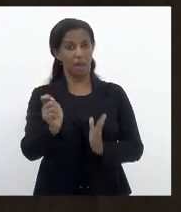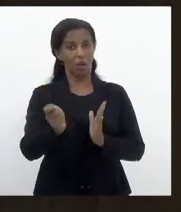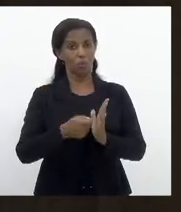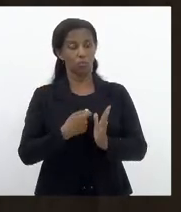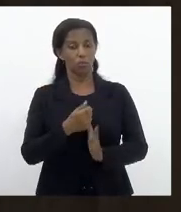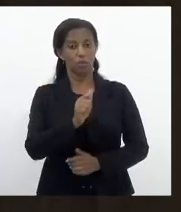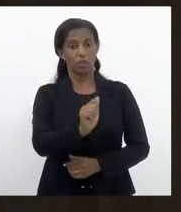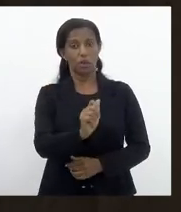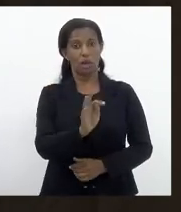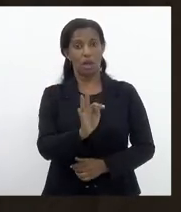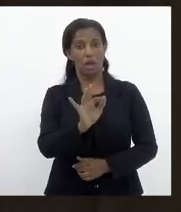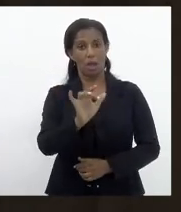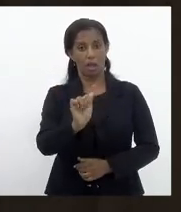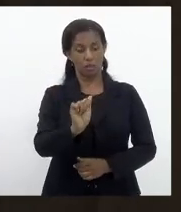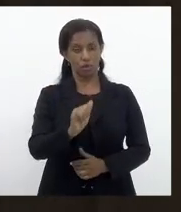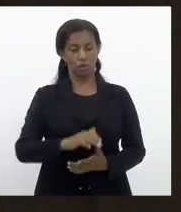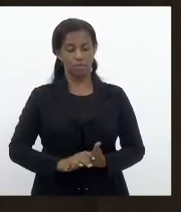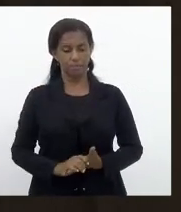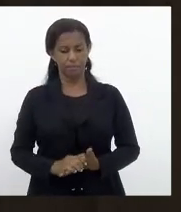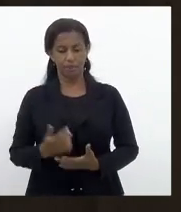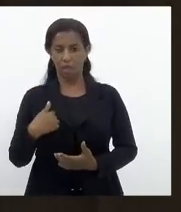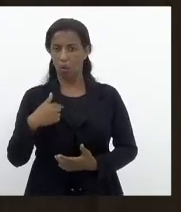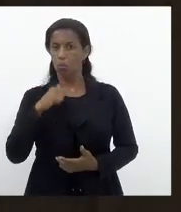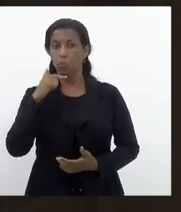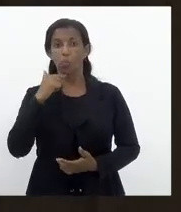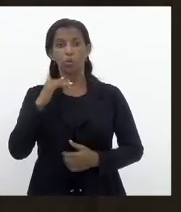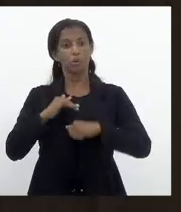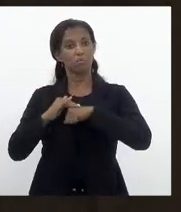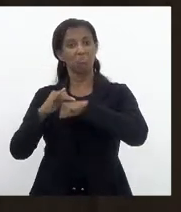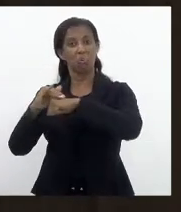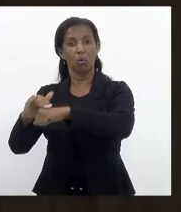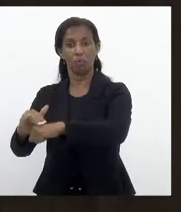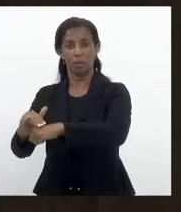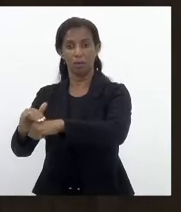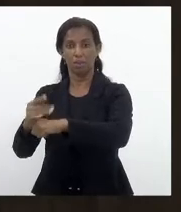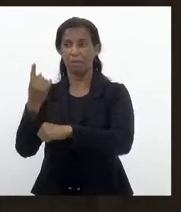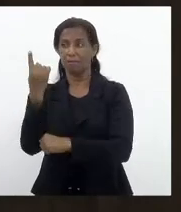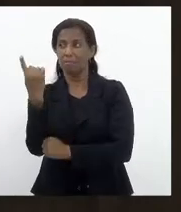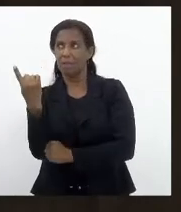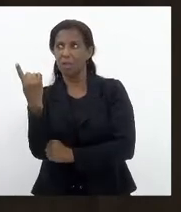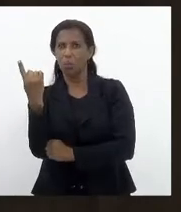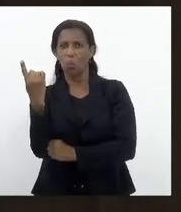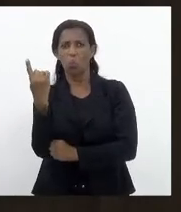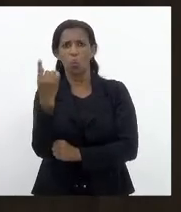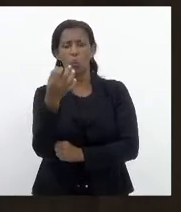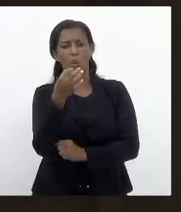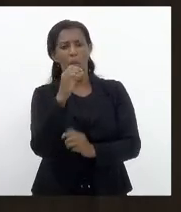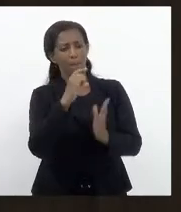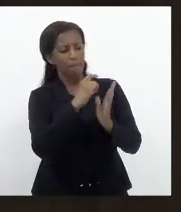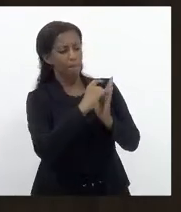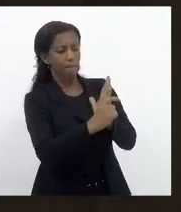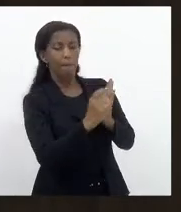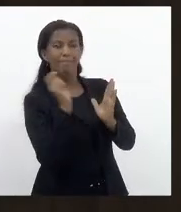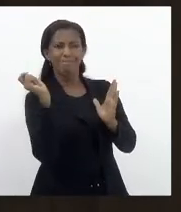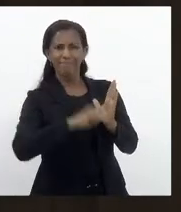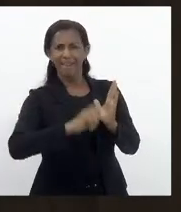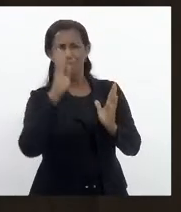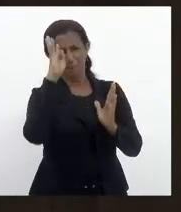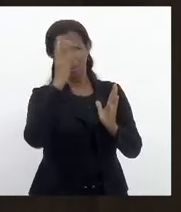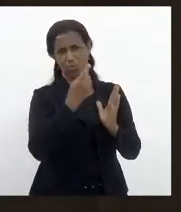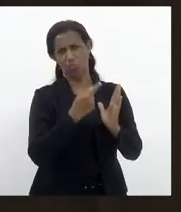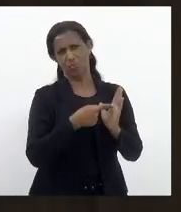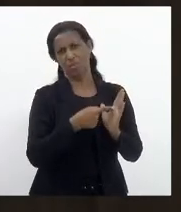deputado Atila Nunes. Eu não consegui consultar o autor, há uma questão aqui que pode ser resolvida, para que